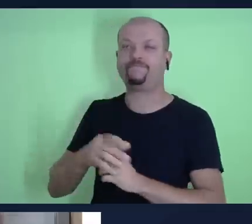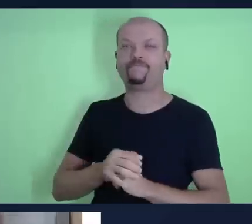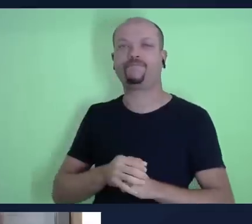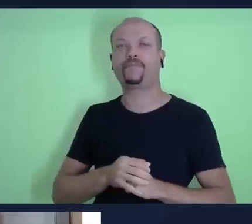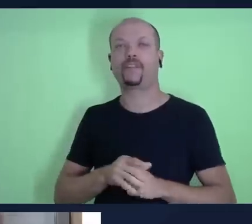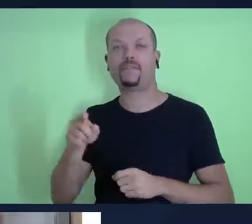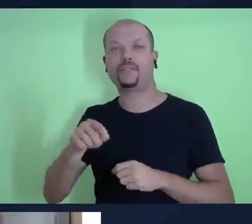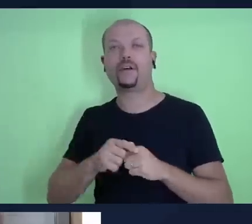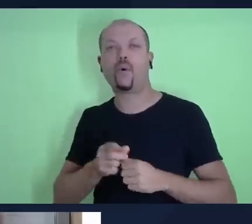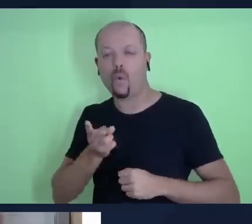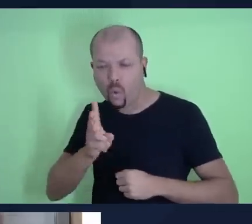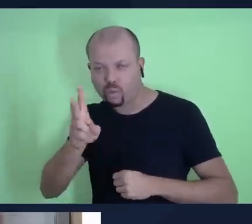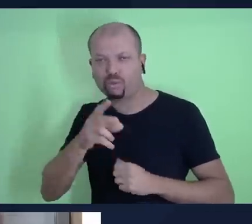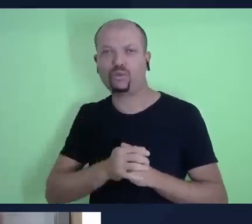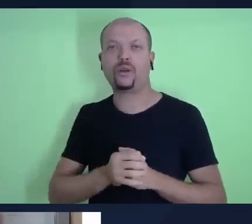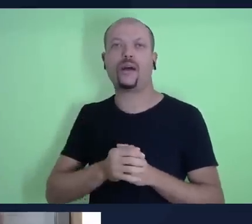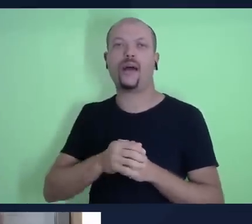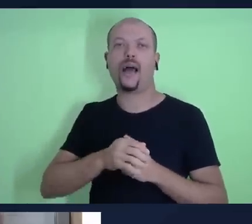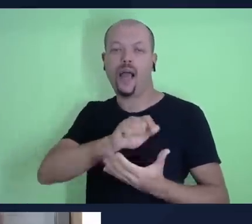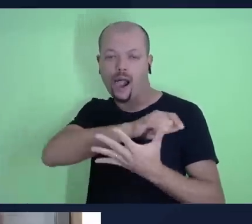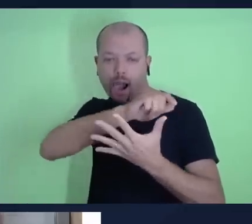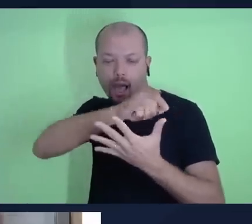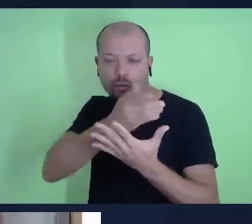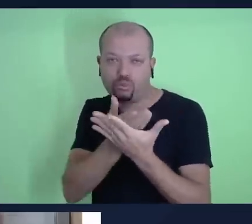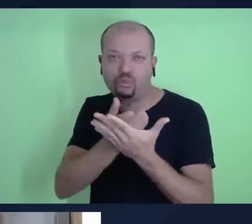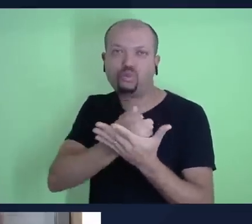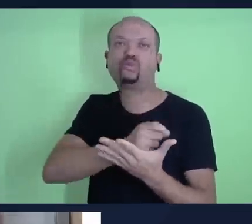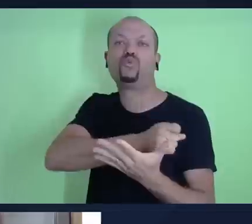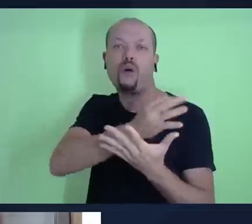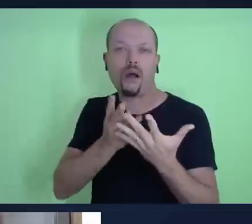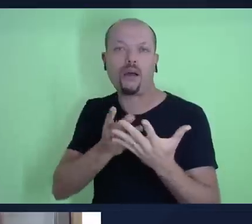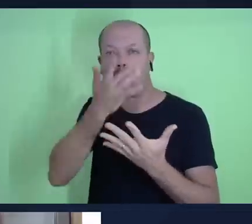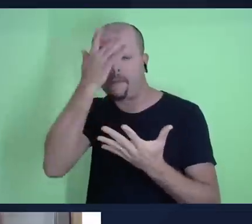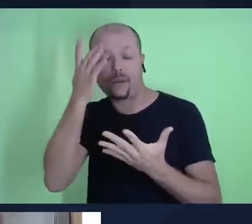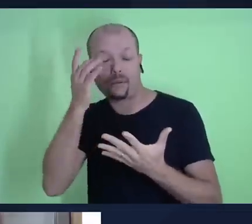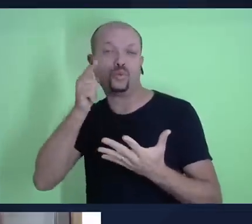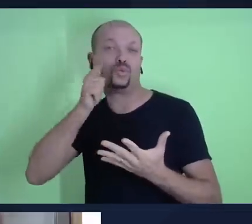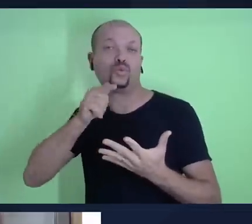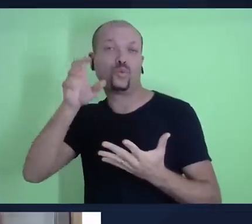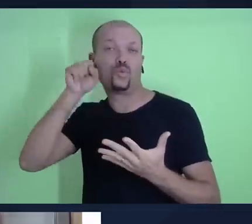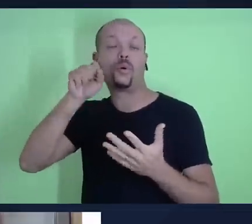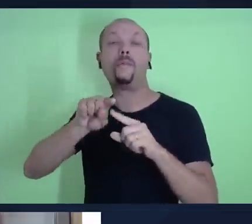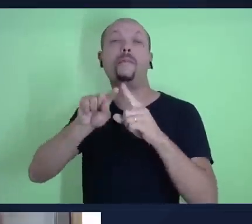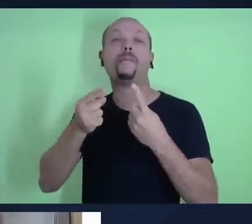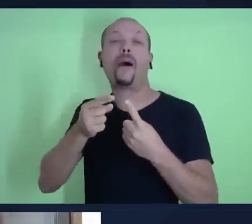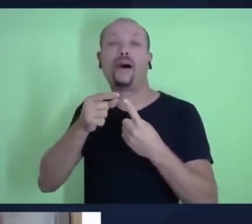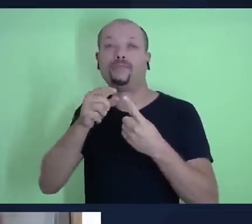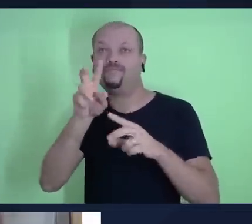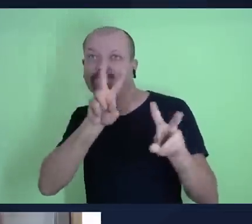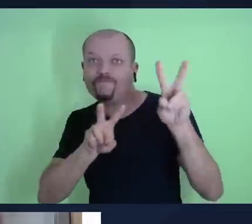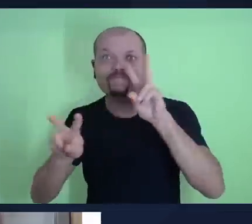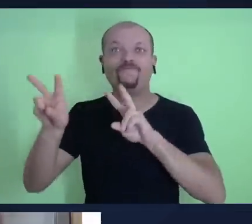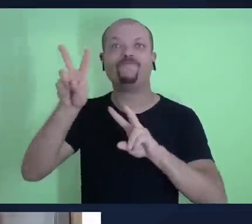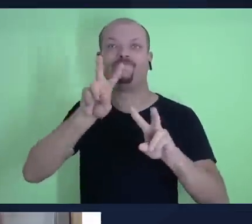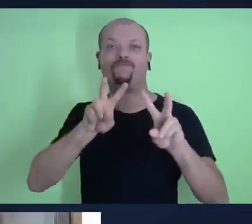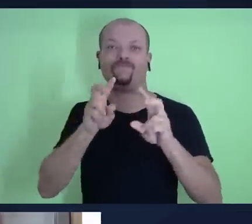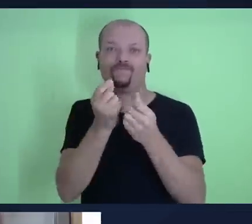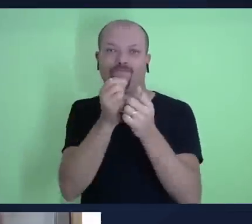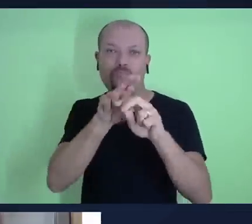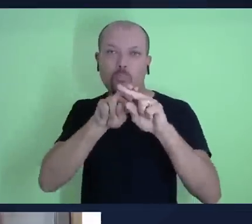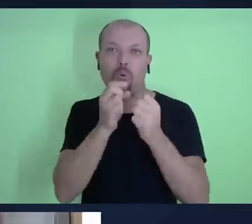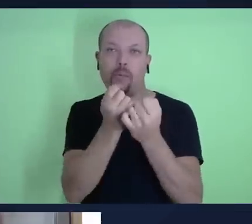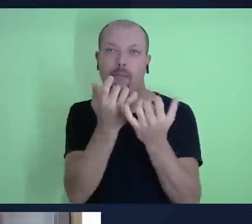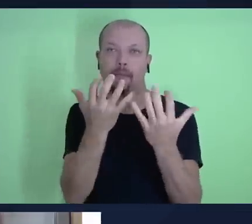a nossa lição, o nosso estudo, aqueles que não podem ouvir, mas ouvem através das suas mãos. Muito